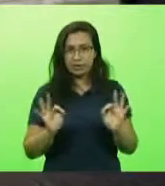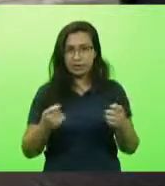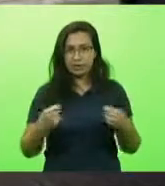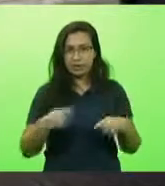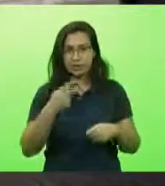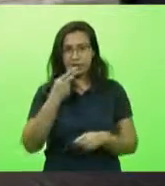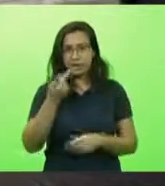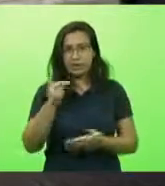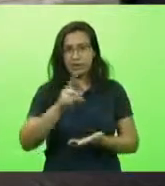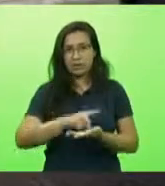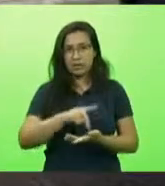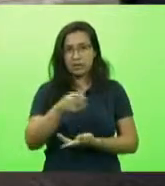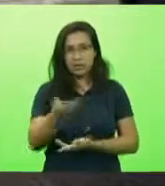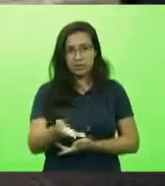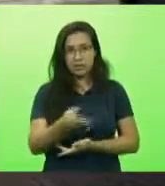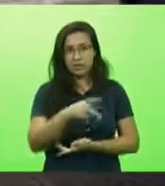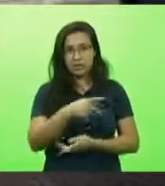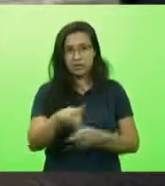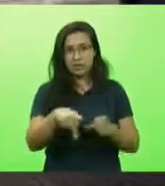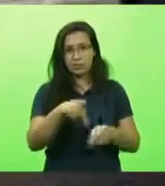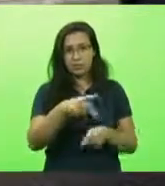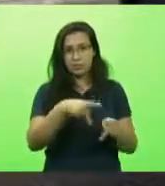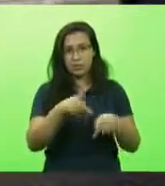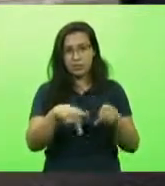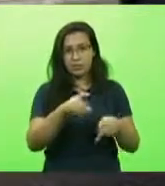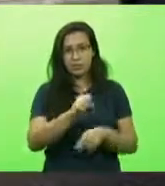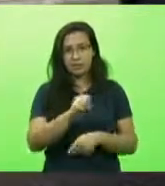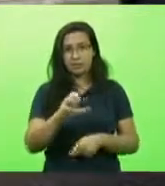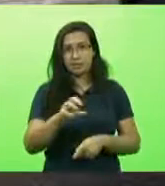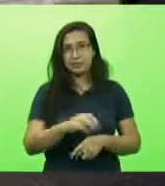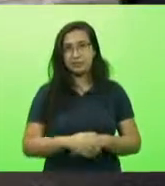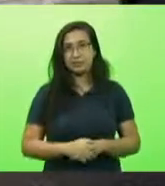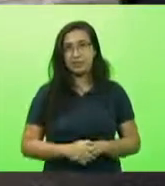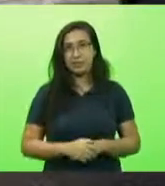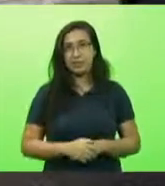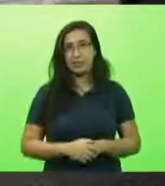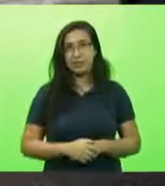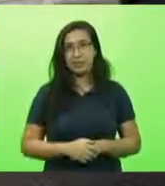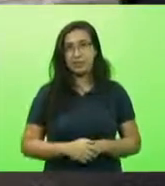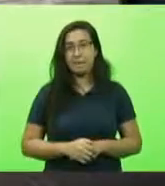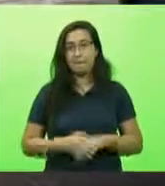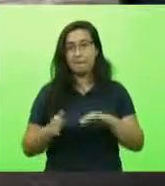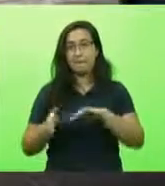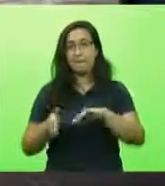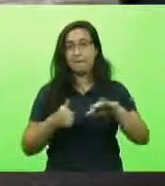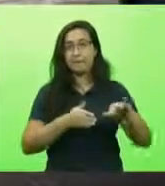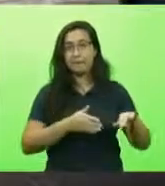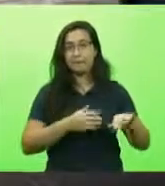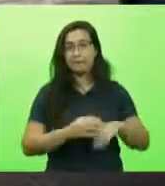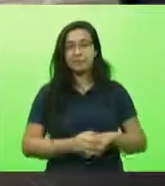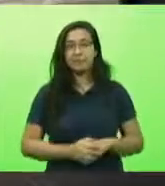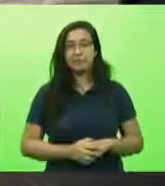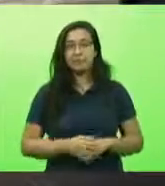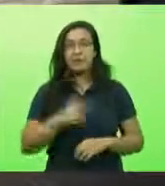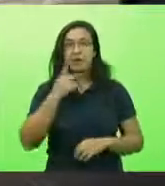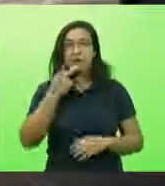verdade para os catarinenses. E falando sobre falar a verdade, eu quero deixar aqui uma